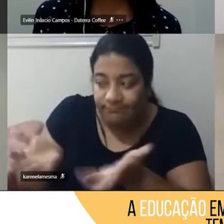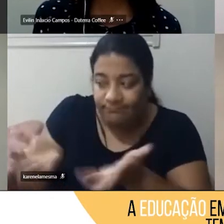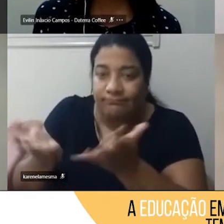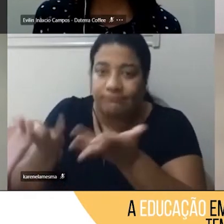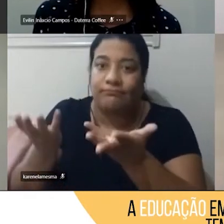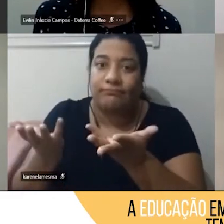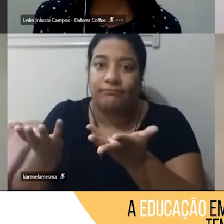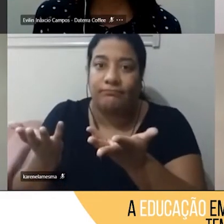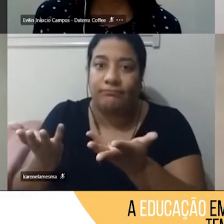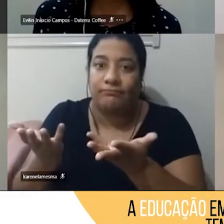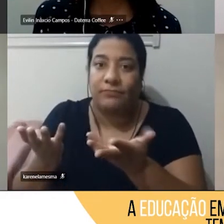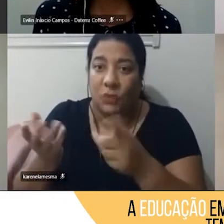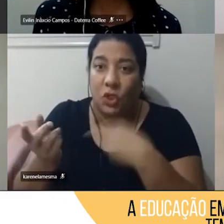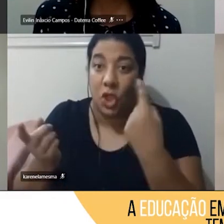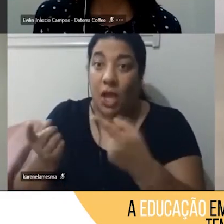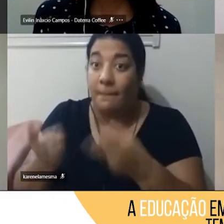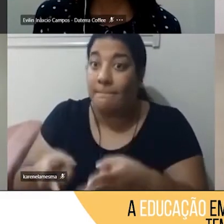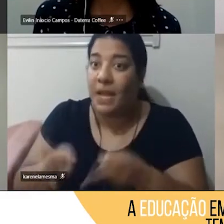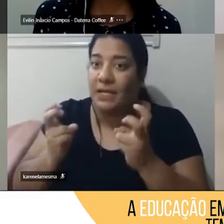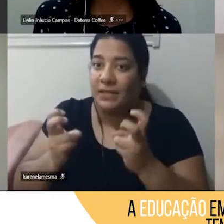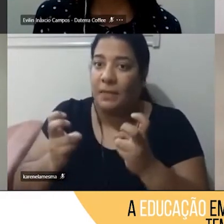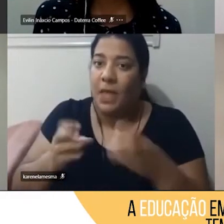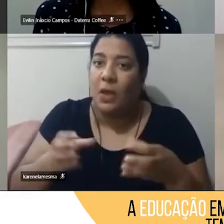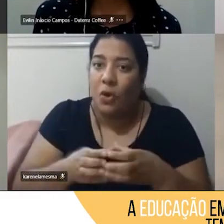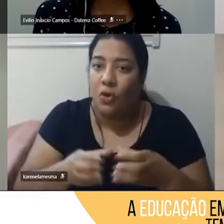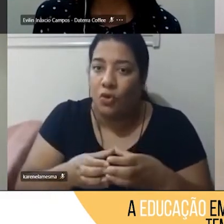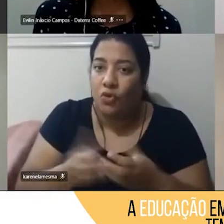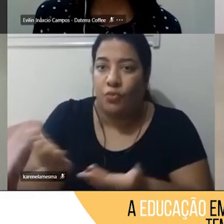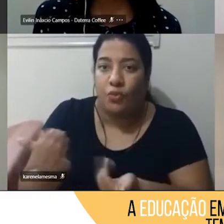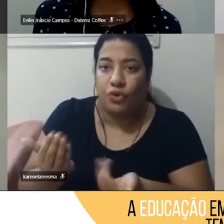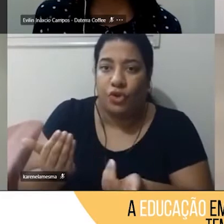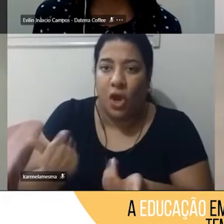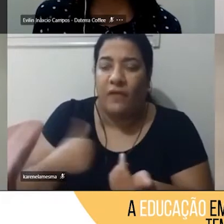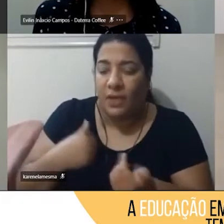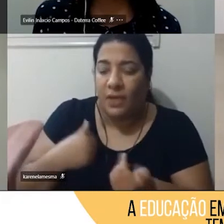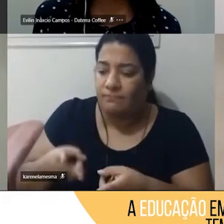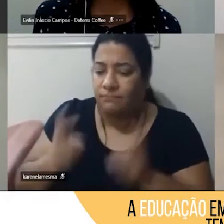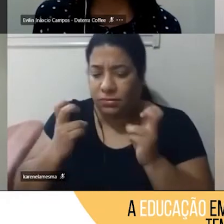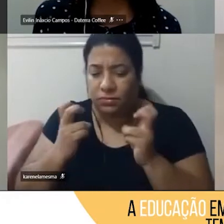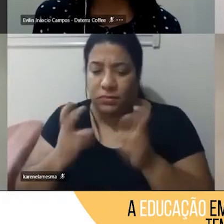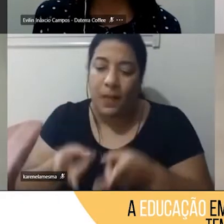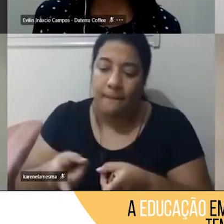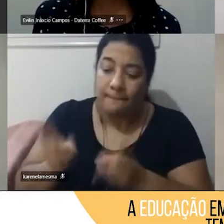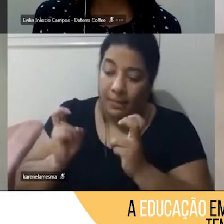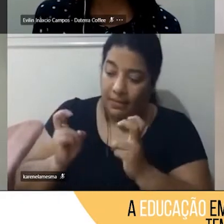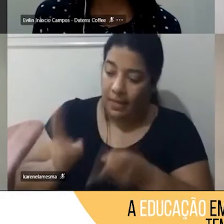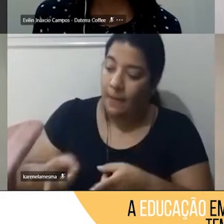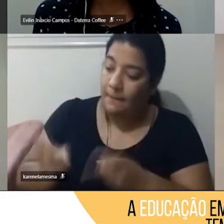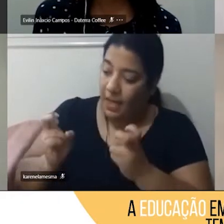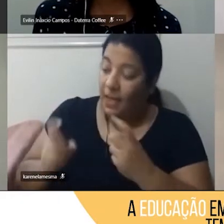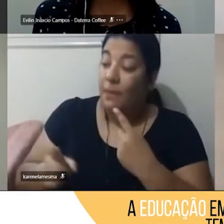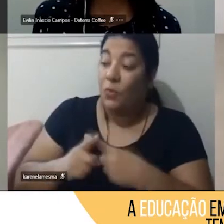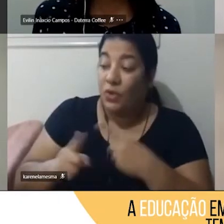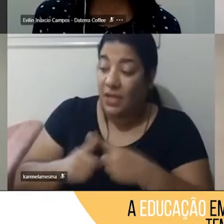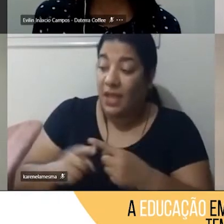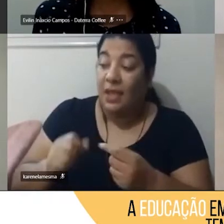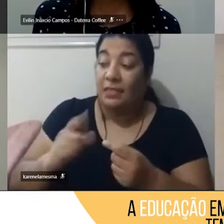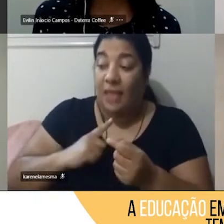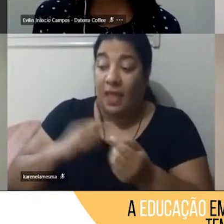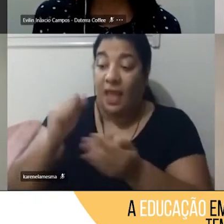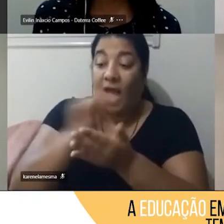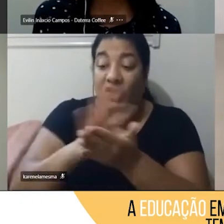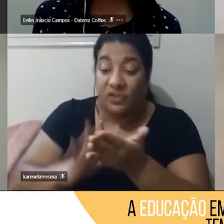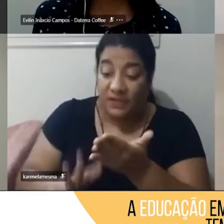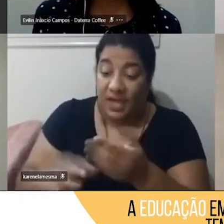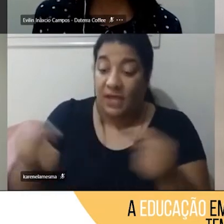nós estamos em vários grupos de jovens, mas o que eu tenho percebido de engajamento vem das atividades que a gente propõe muito